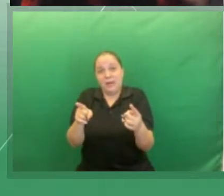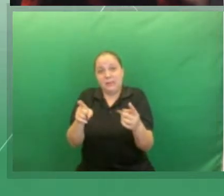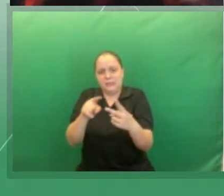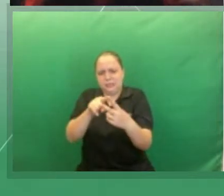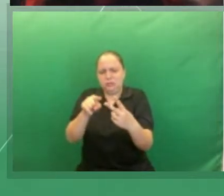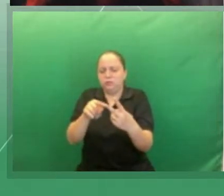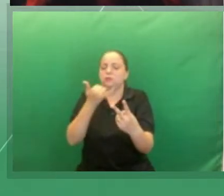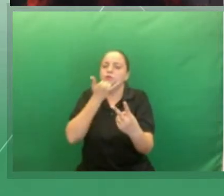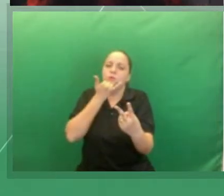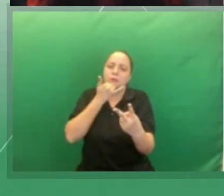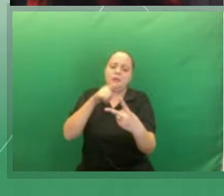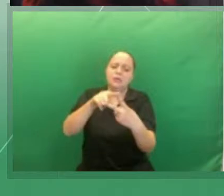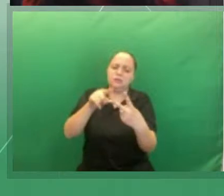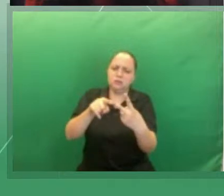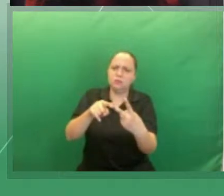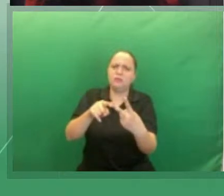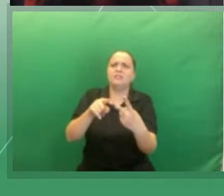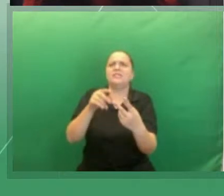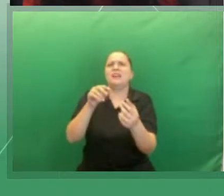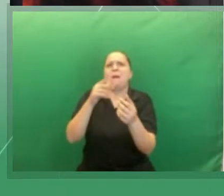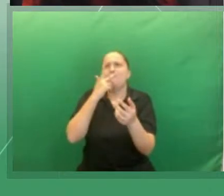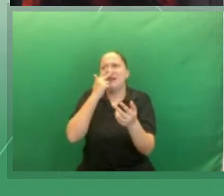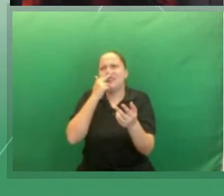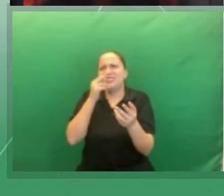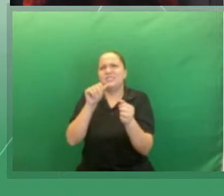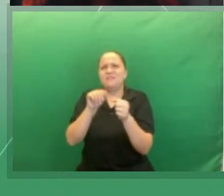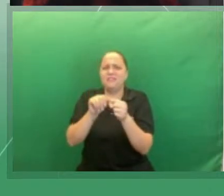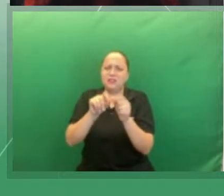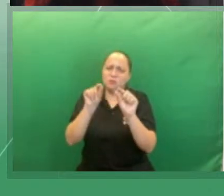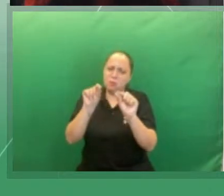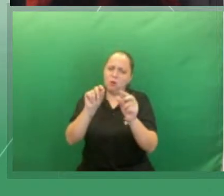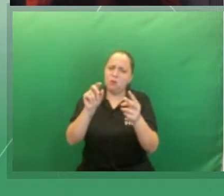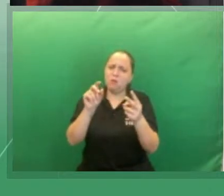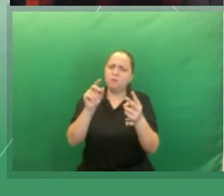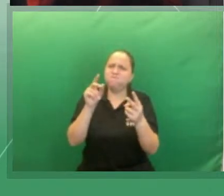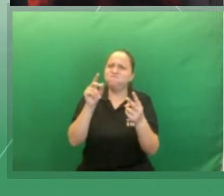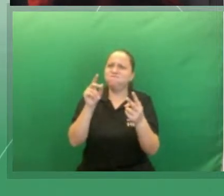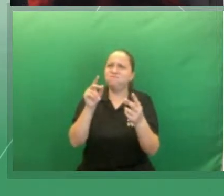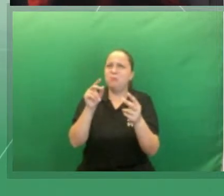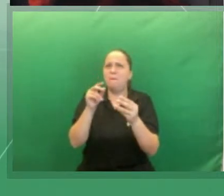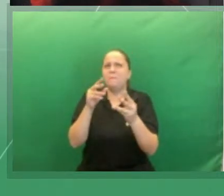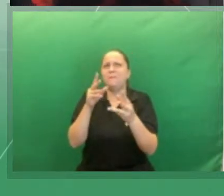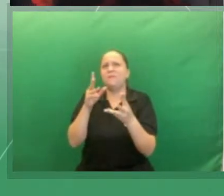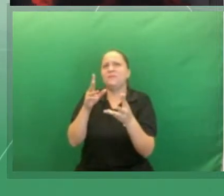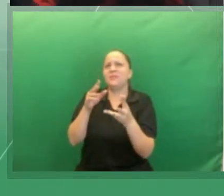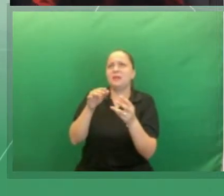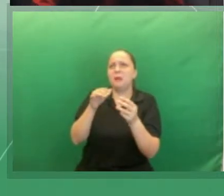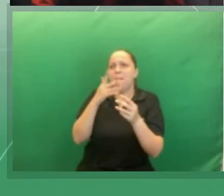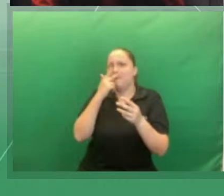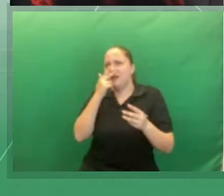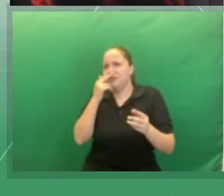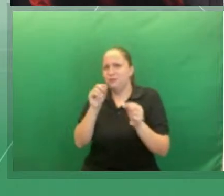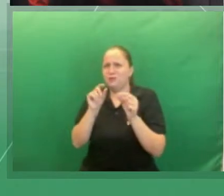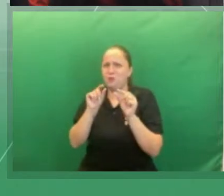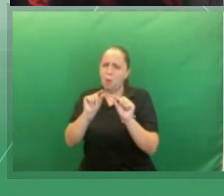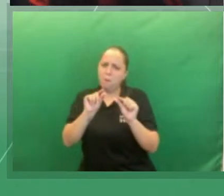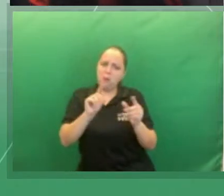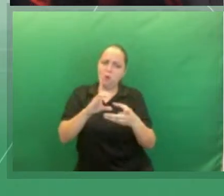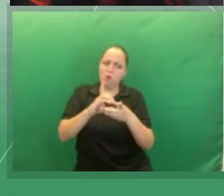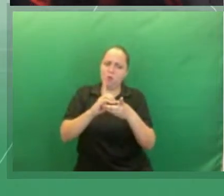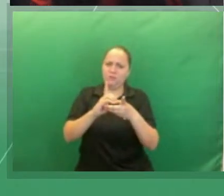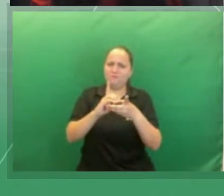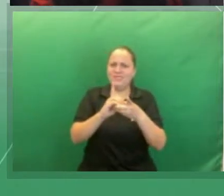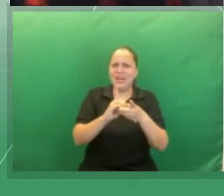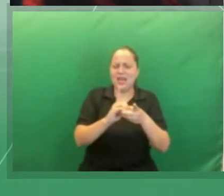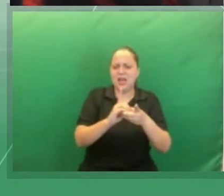questões de miscigenação e da nossa democracia racial, do nosso mito na